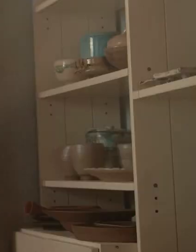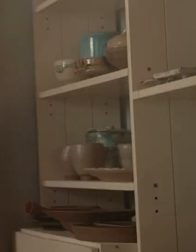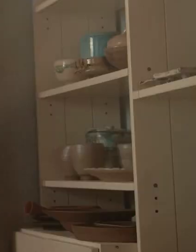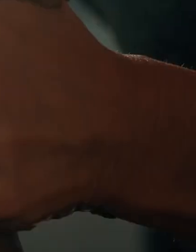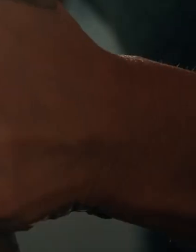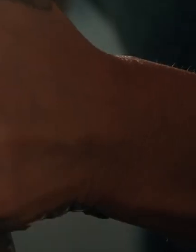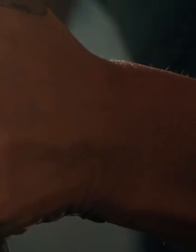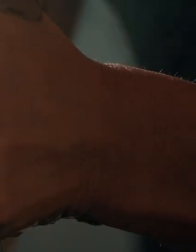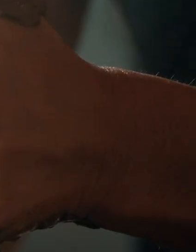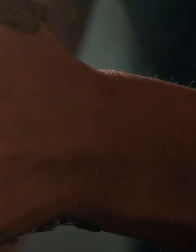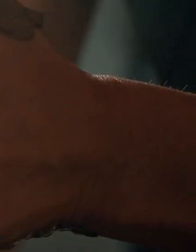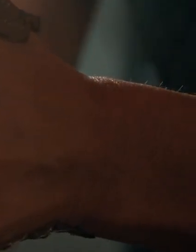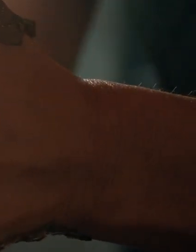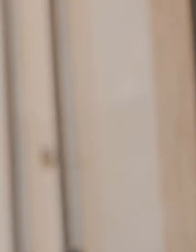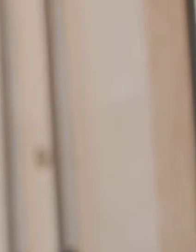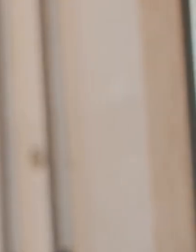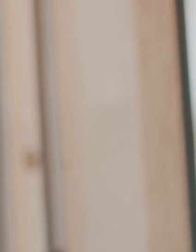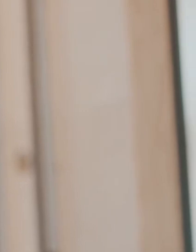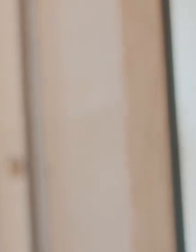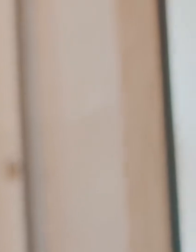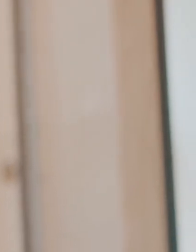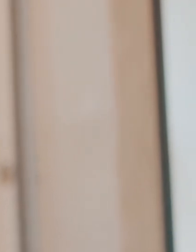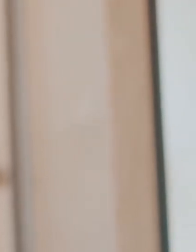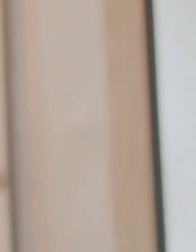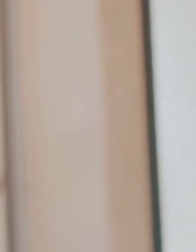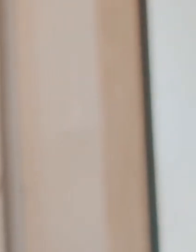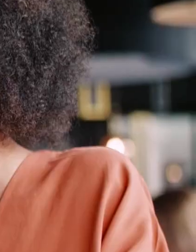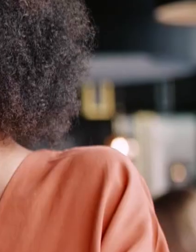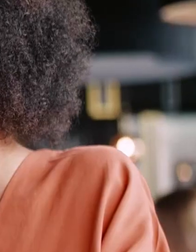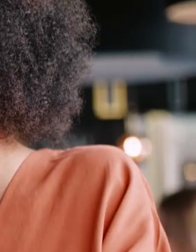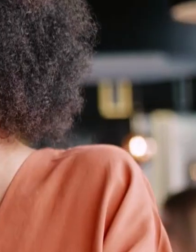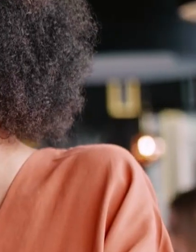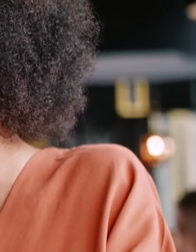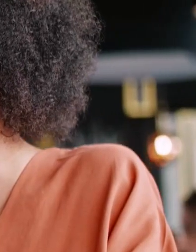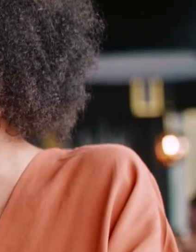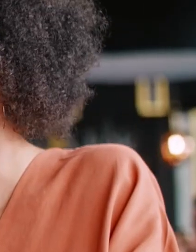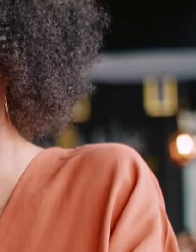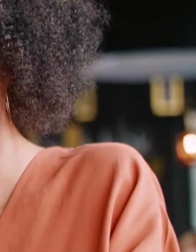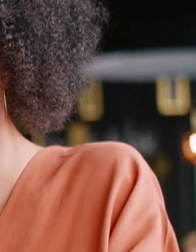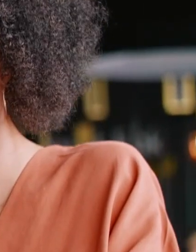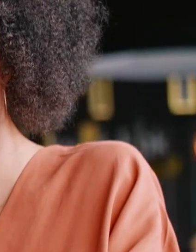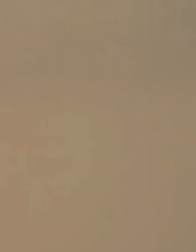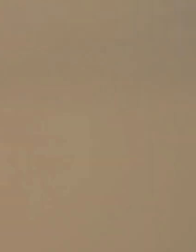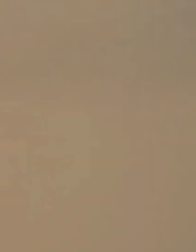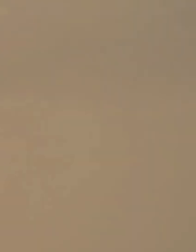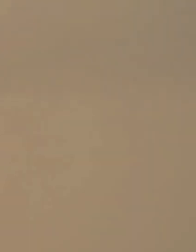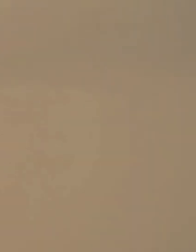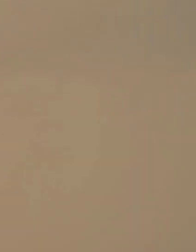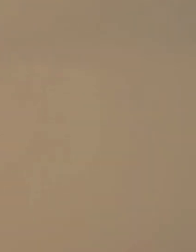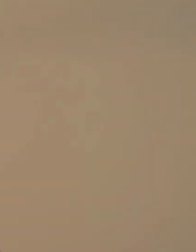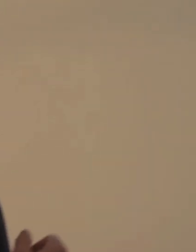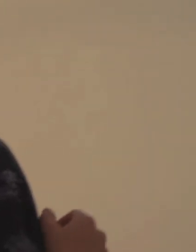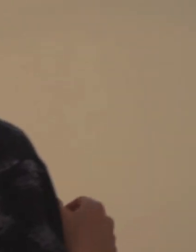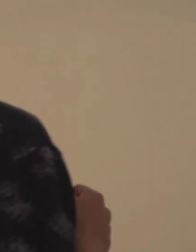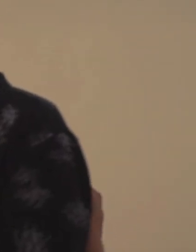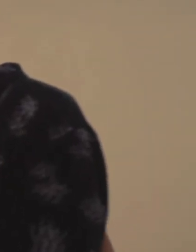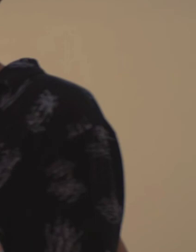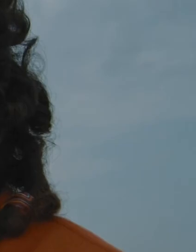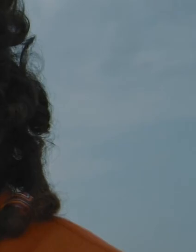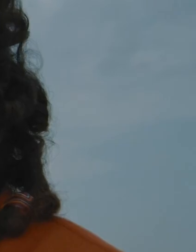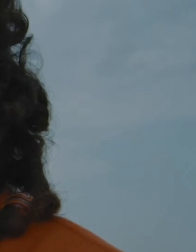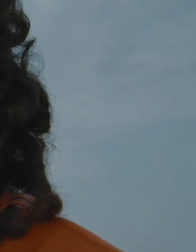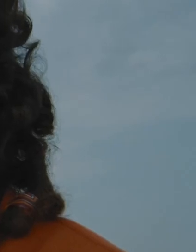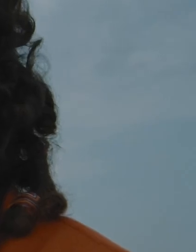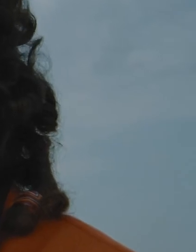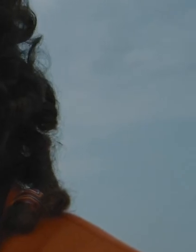transformador que é parte da nossa essência Dos produtos que oferecemos as causas que defendemos